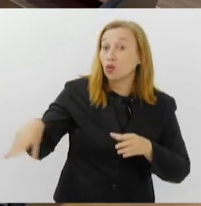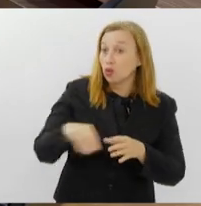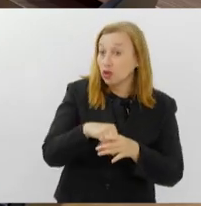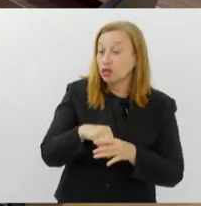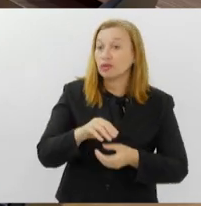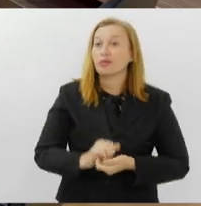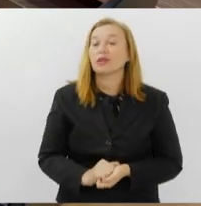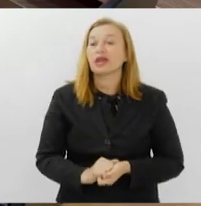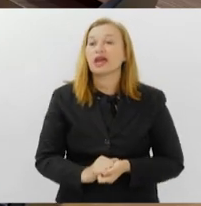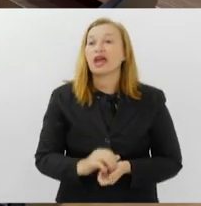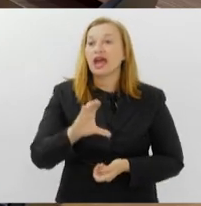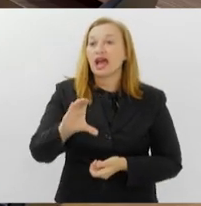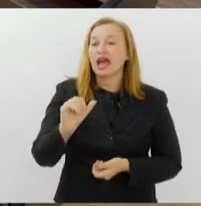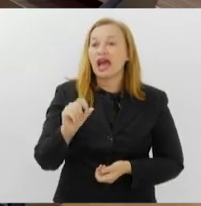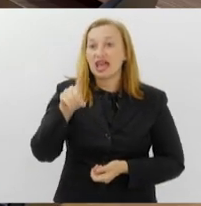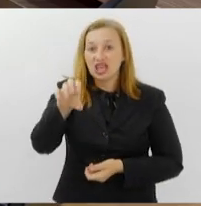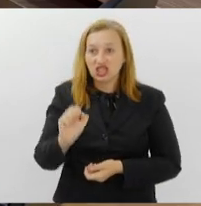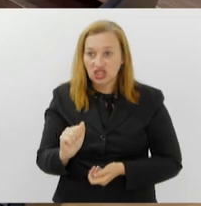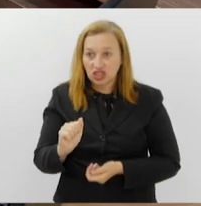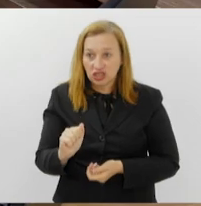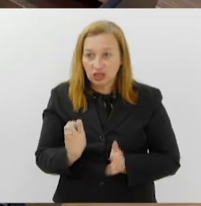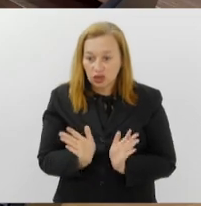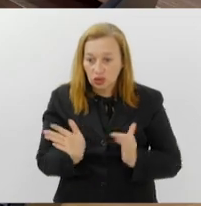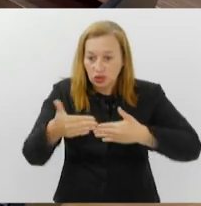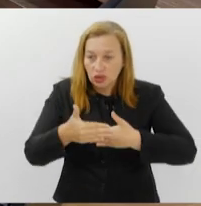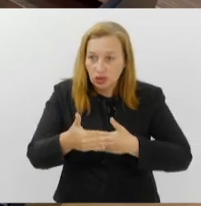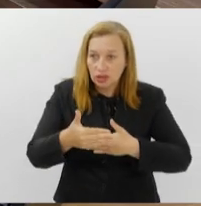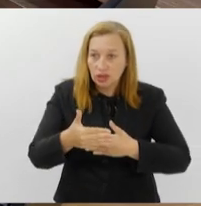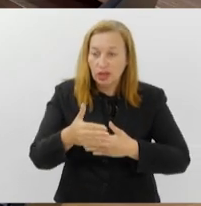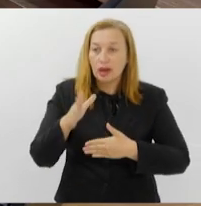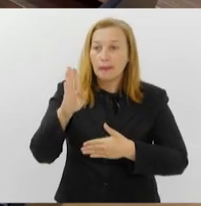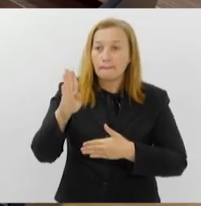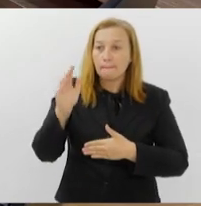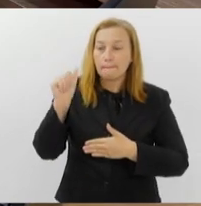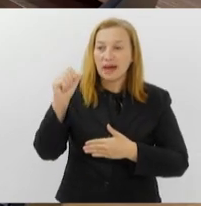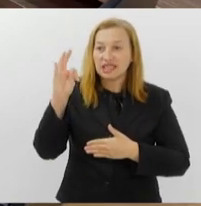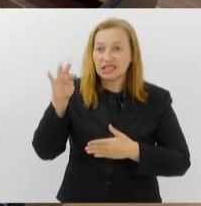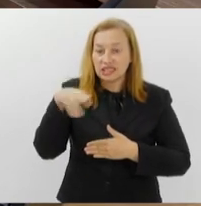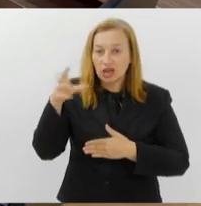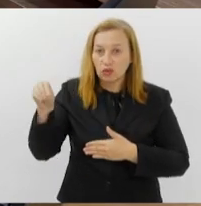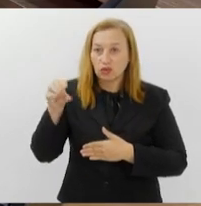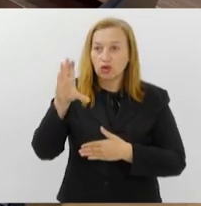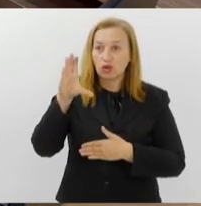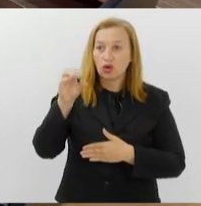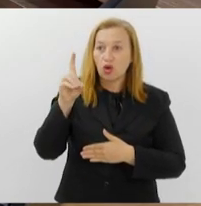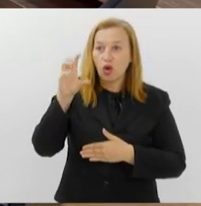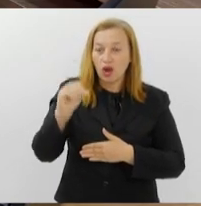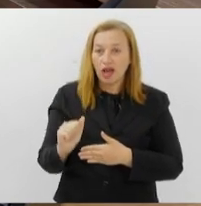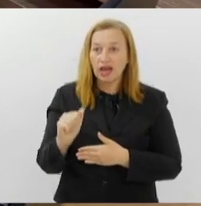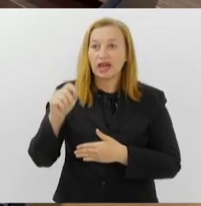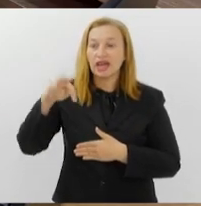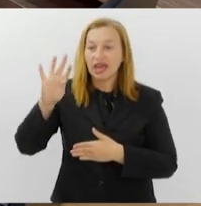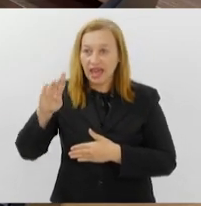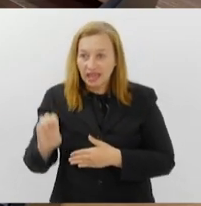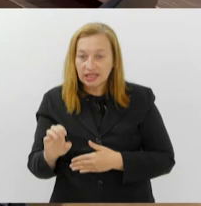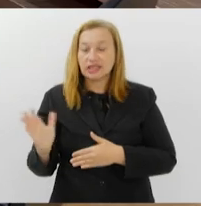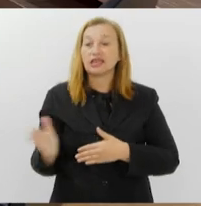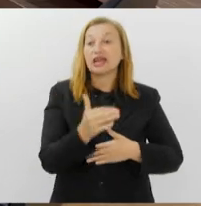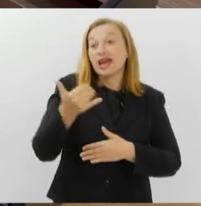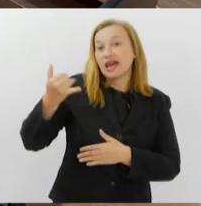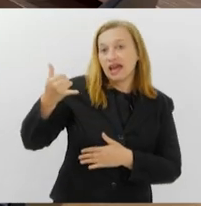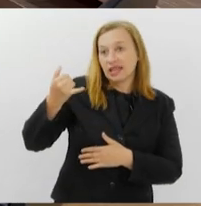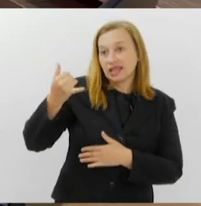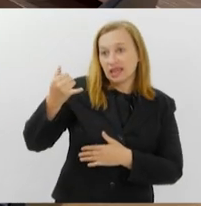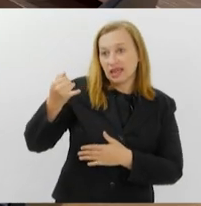caixas de bastão de cola quente, grama sintética, caneta para